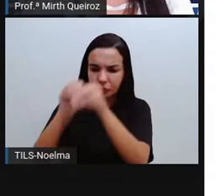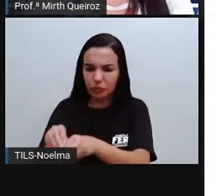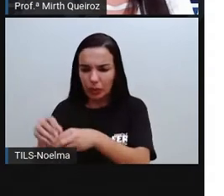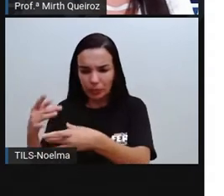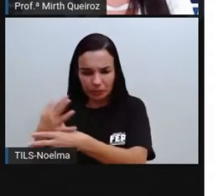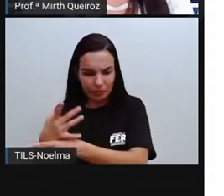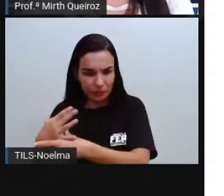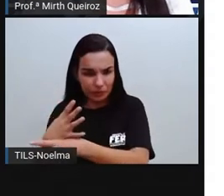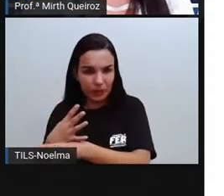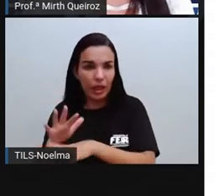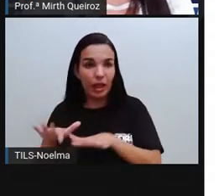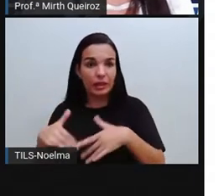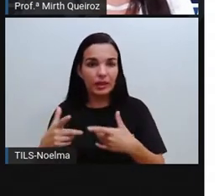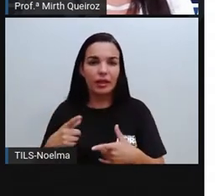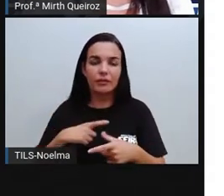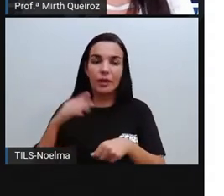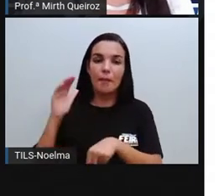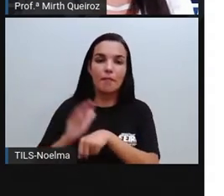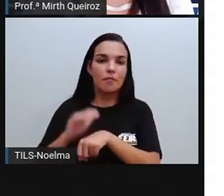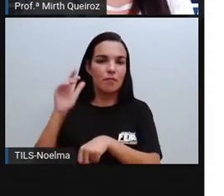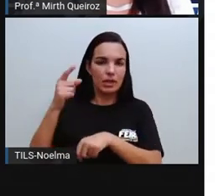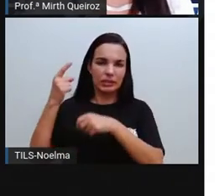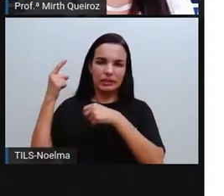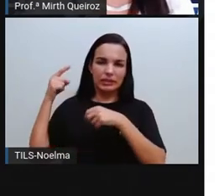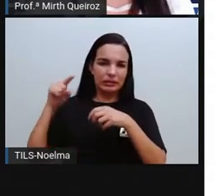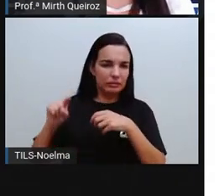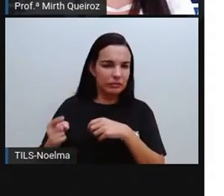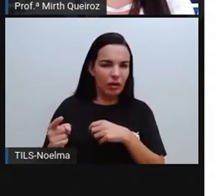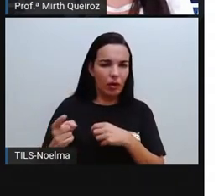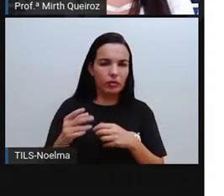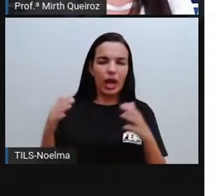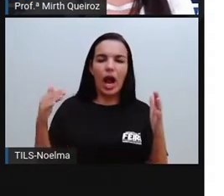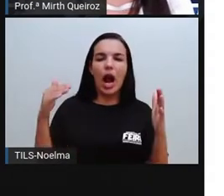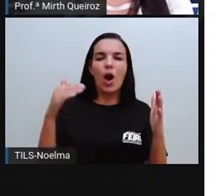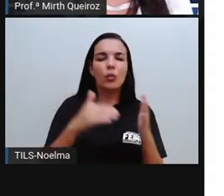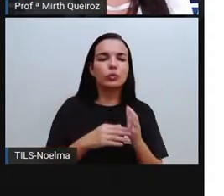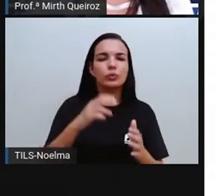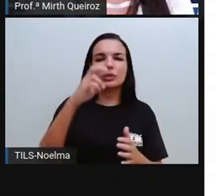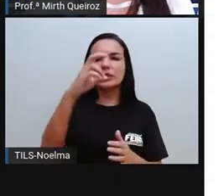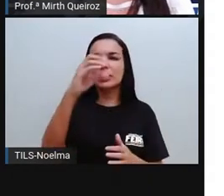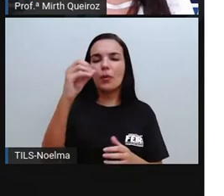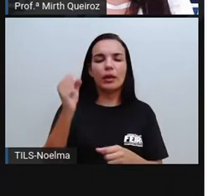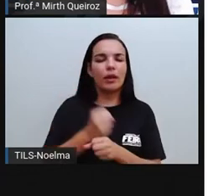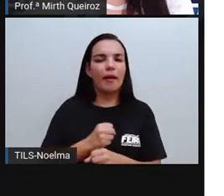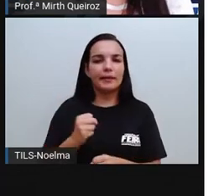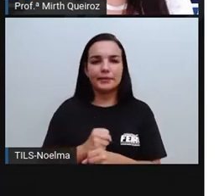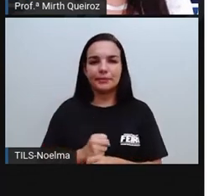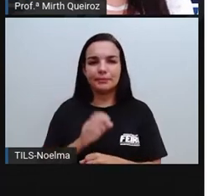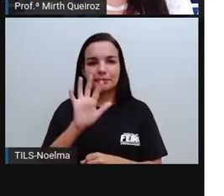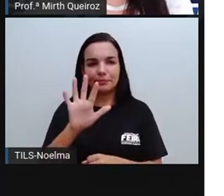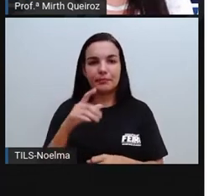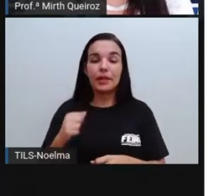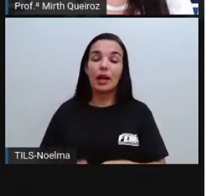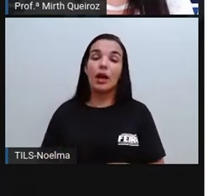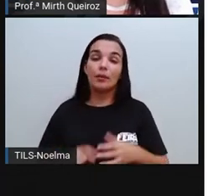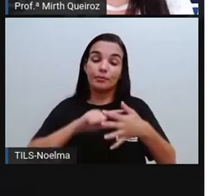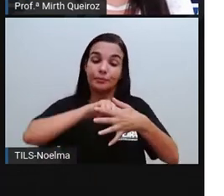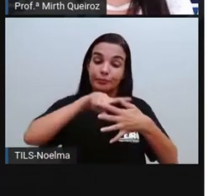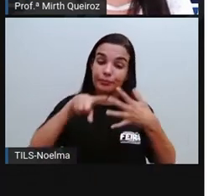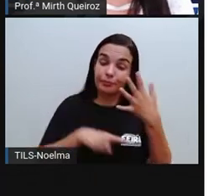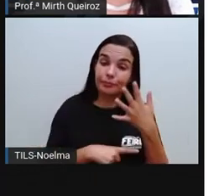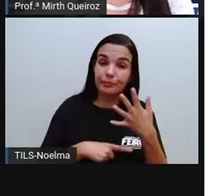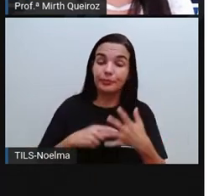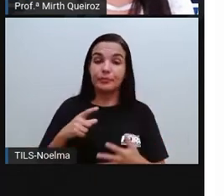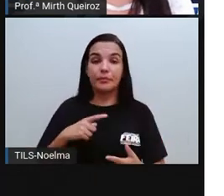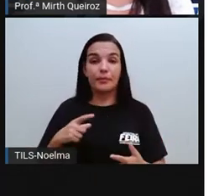se intensificou nas últimas cinco décadas. E entenda os motivos. As políticas econômicas que favorecem